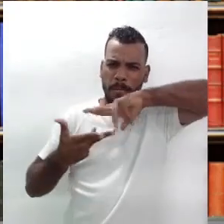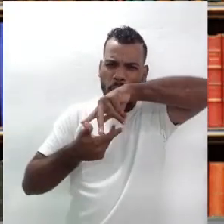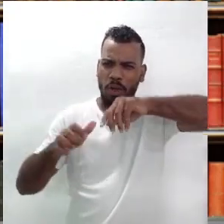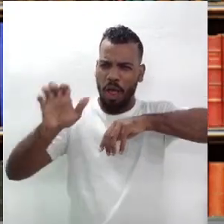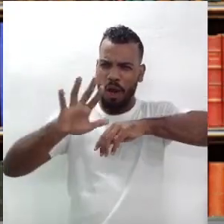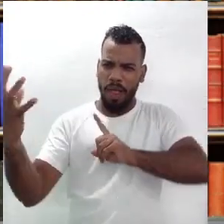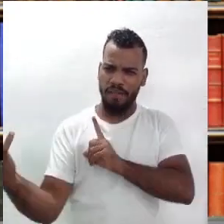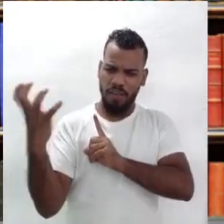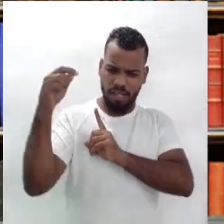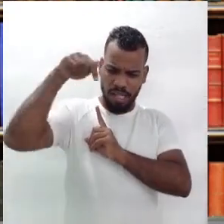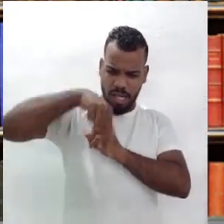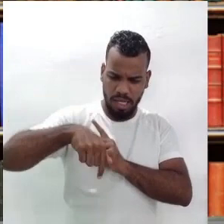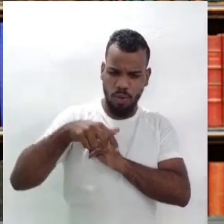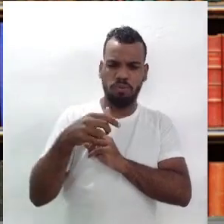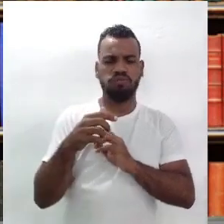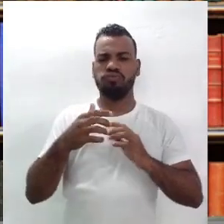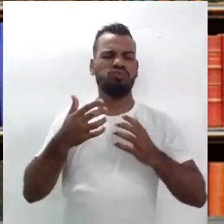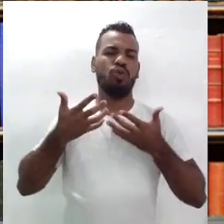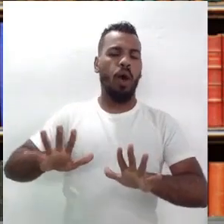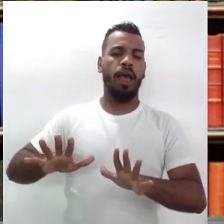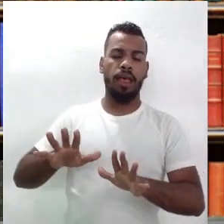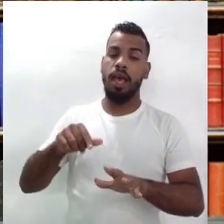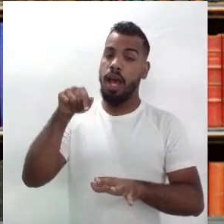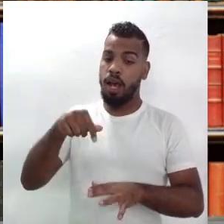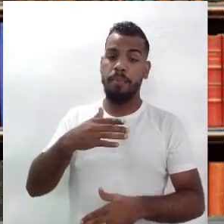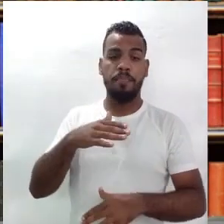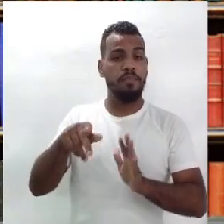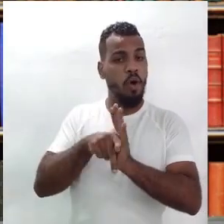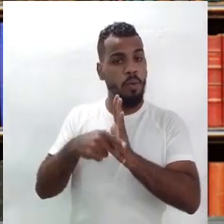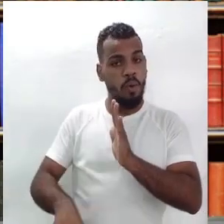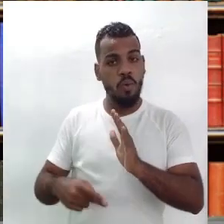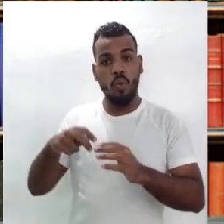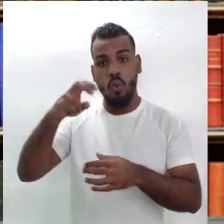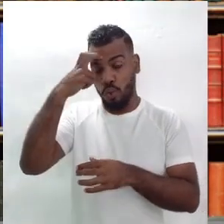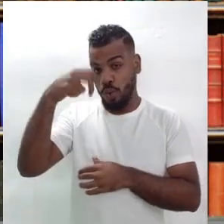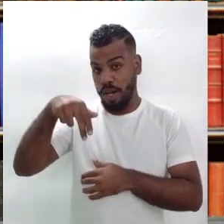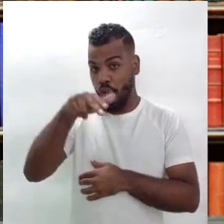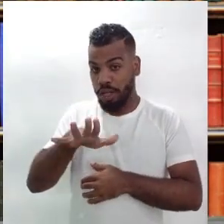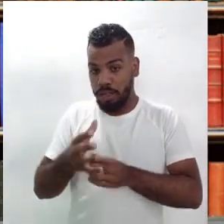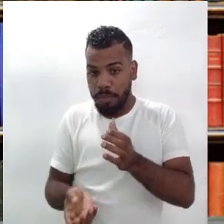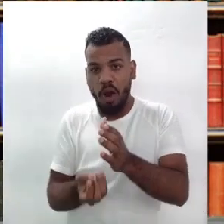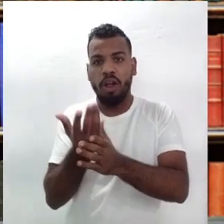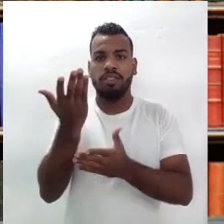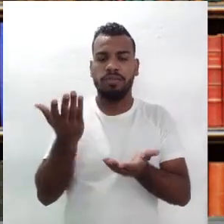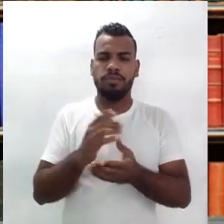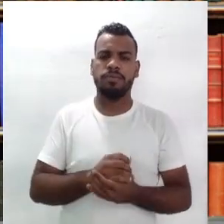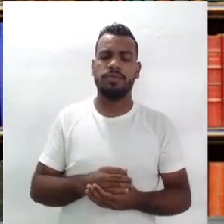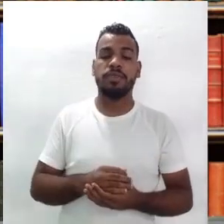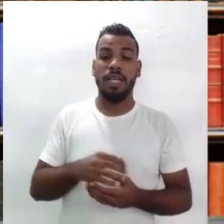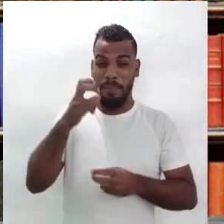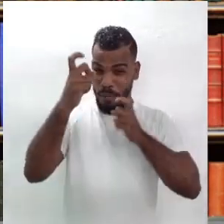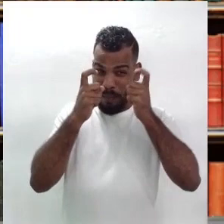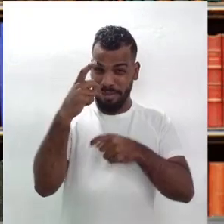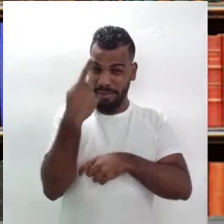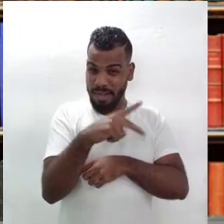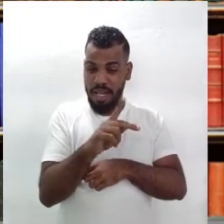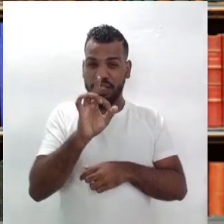da nossa cultura, mas a gente sabe muito bem que essa preocupação dele não era somente